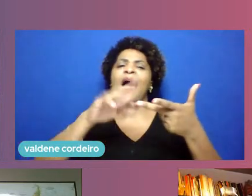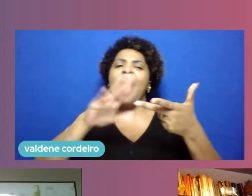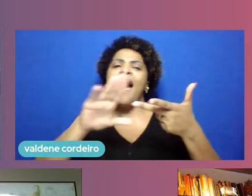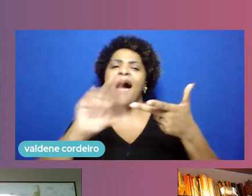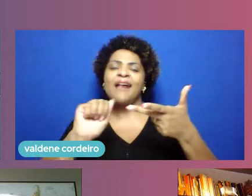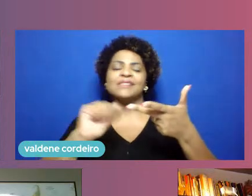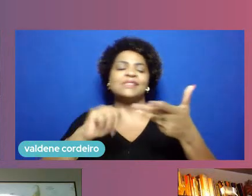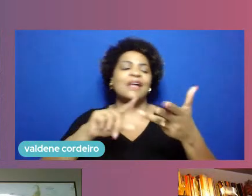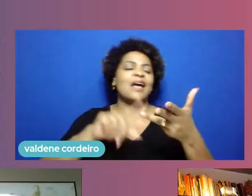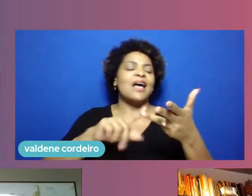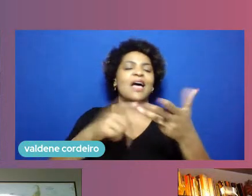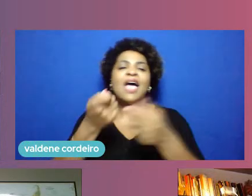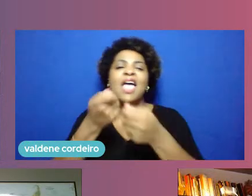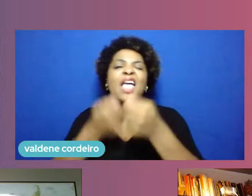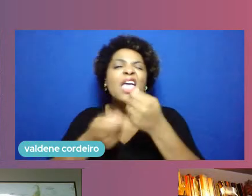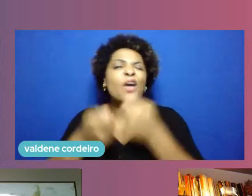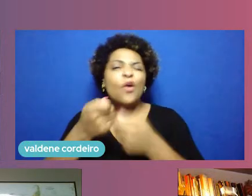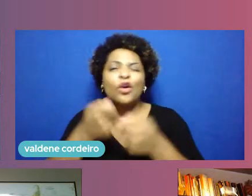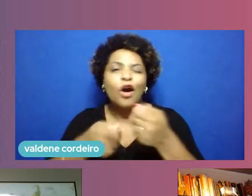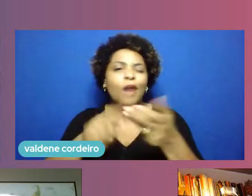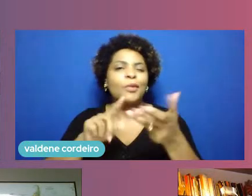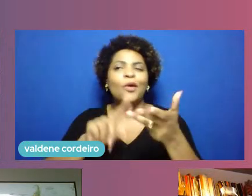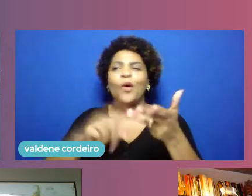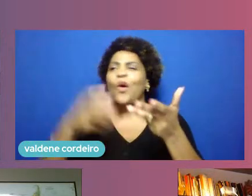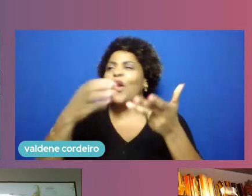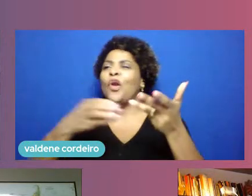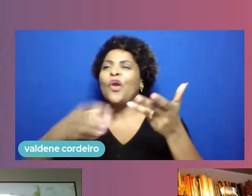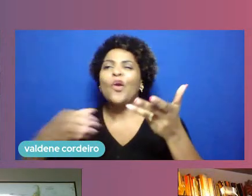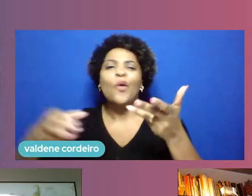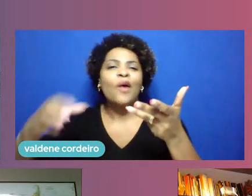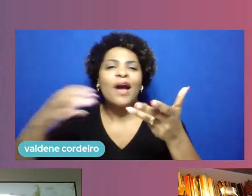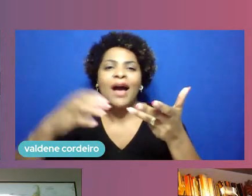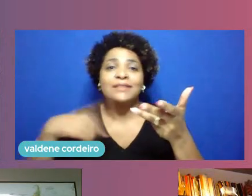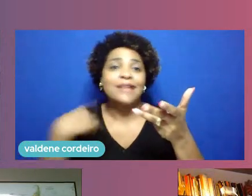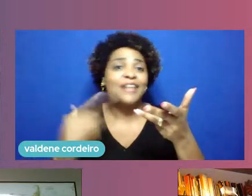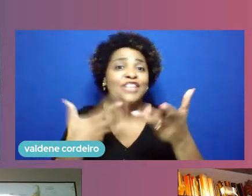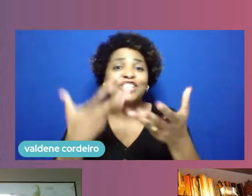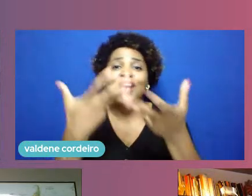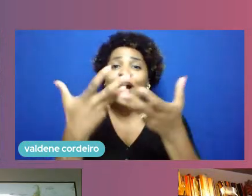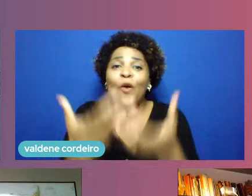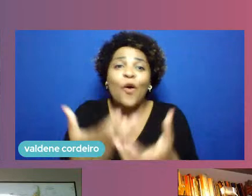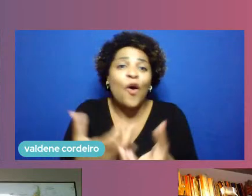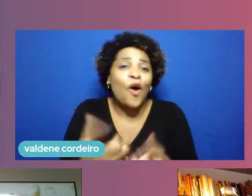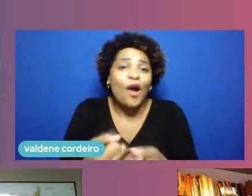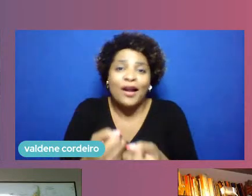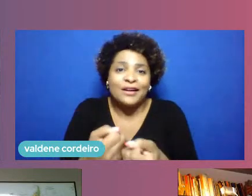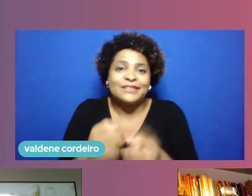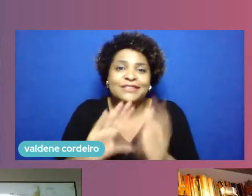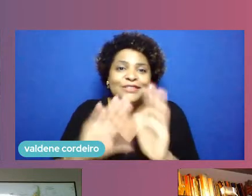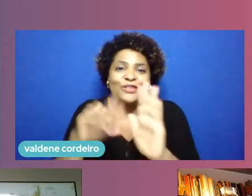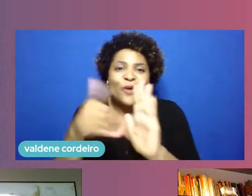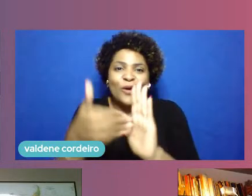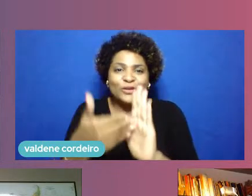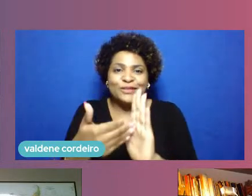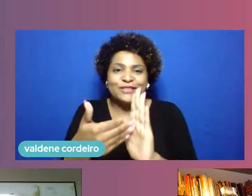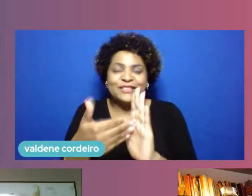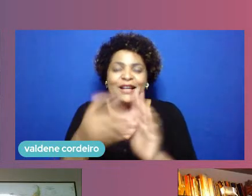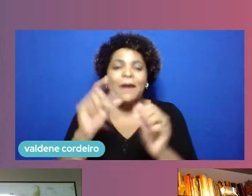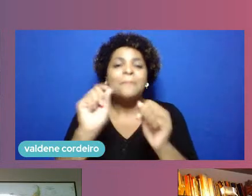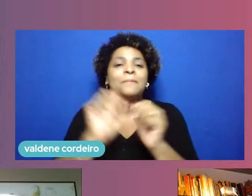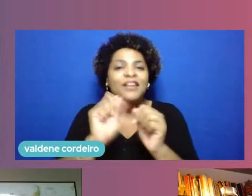essenciais para a inovação então a gente acolhe essas pessoas exatamente para montar e engendrar